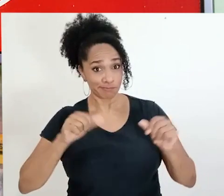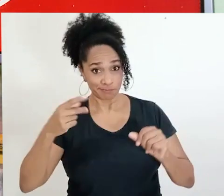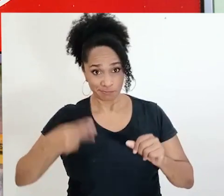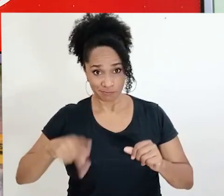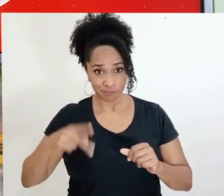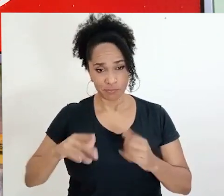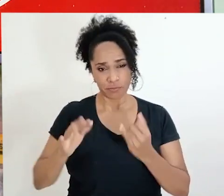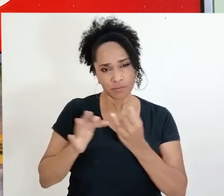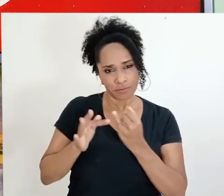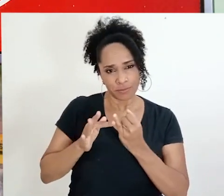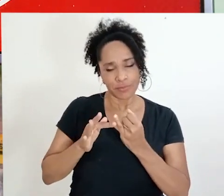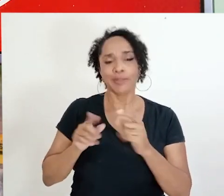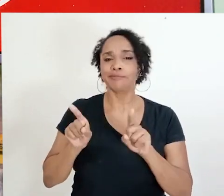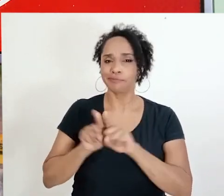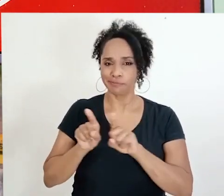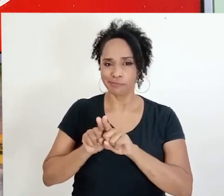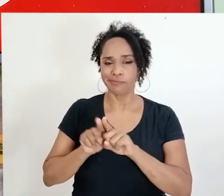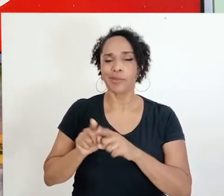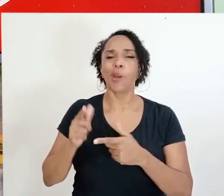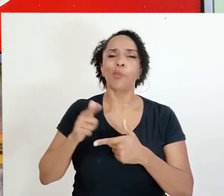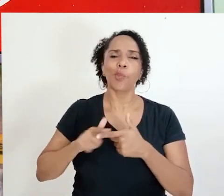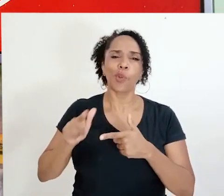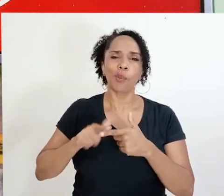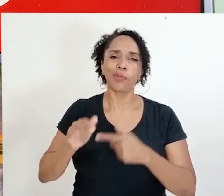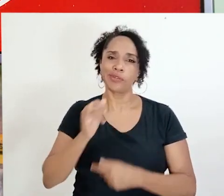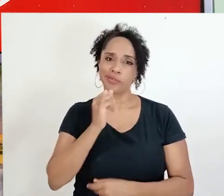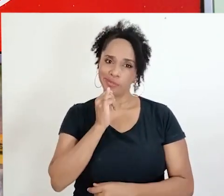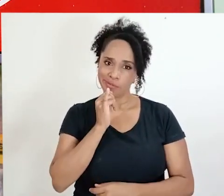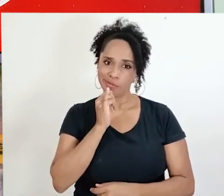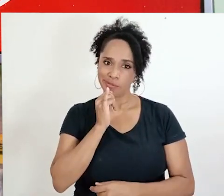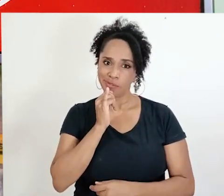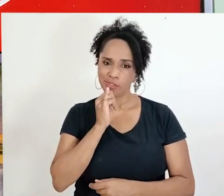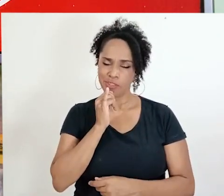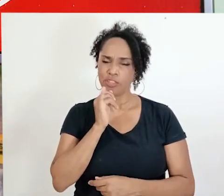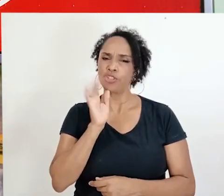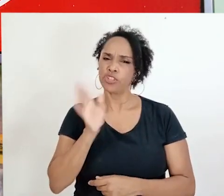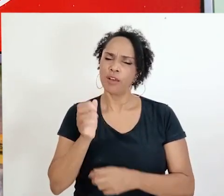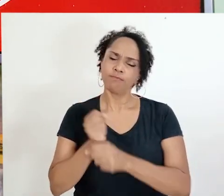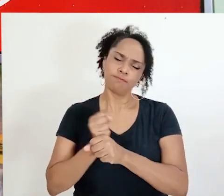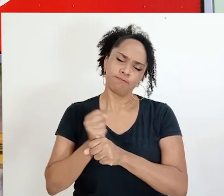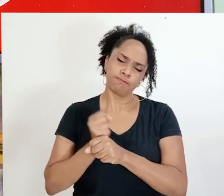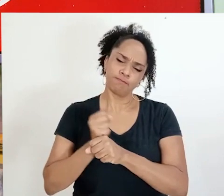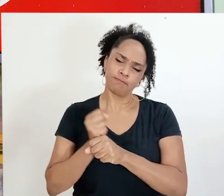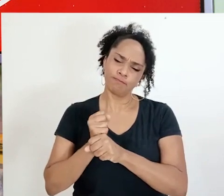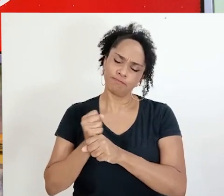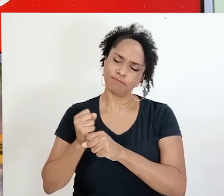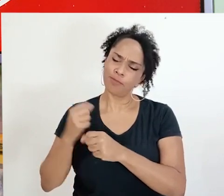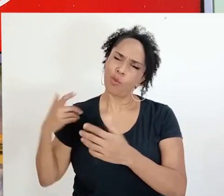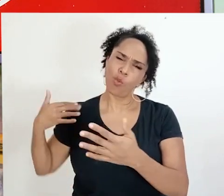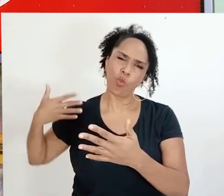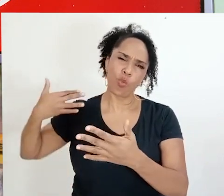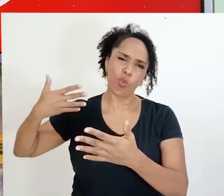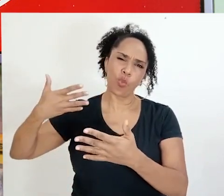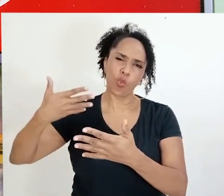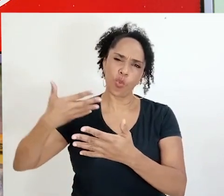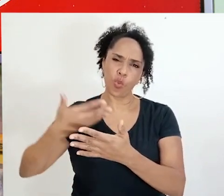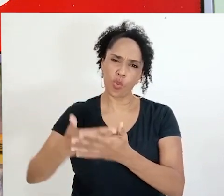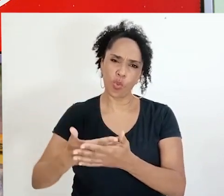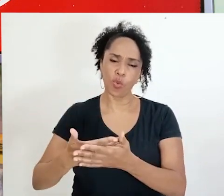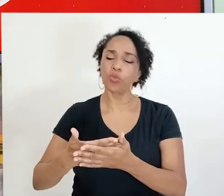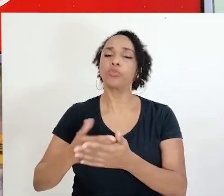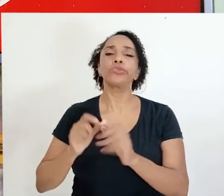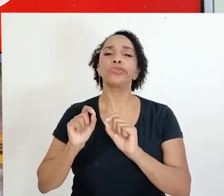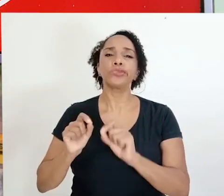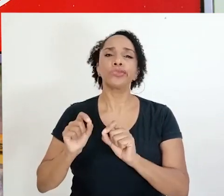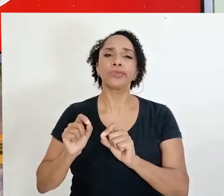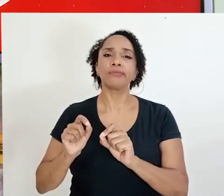também estamos avançando no enfrentamento de um problema que, lamentavelmente, é reincidente há